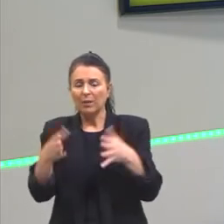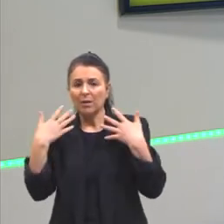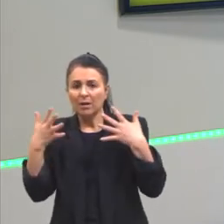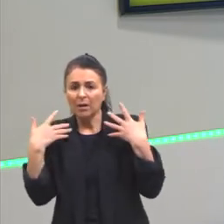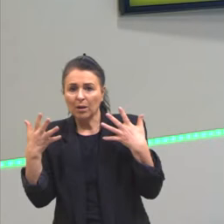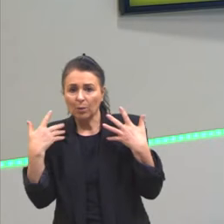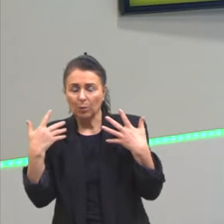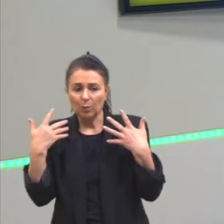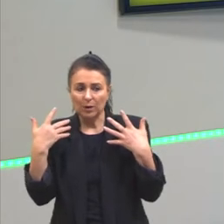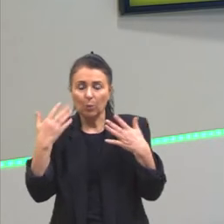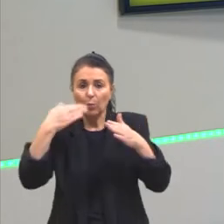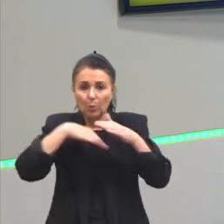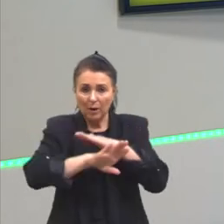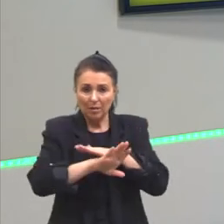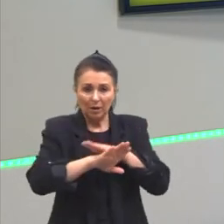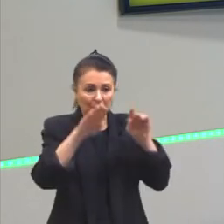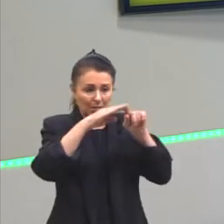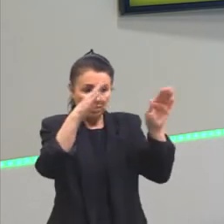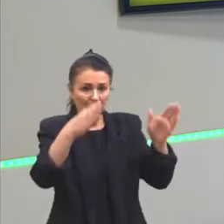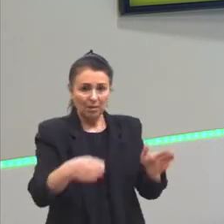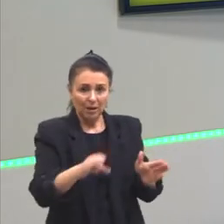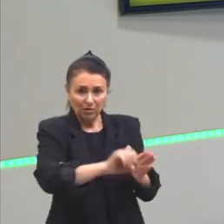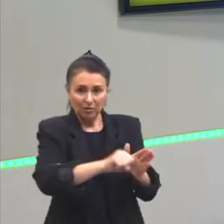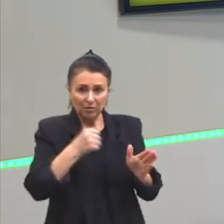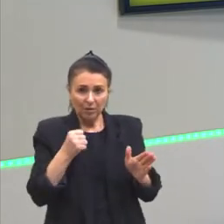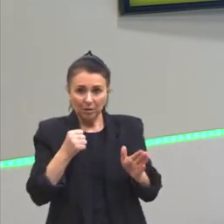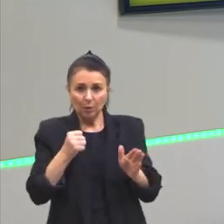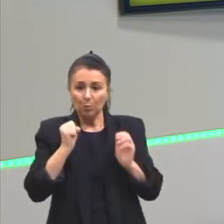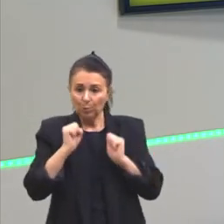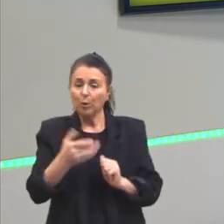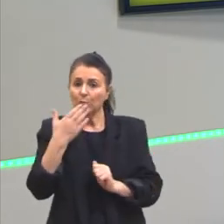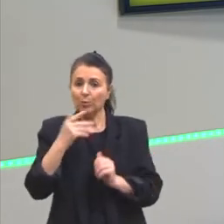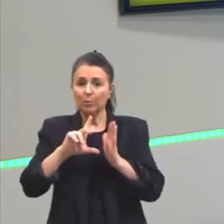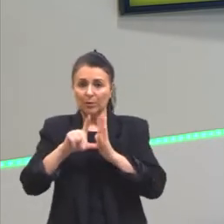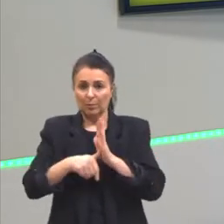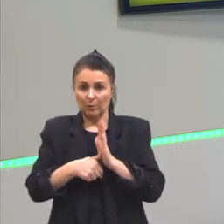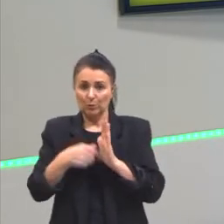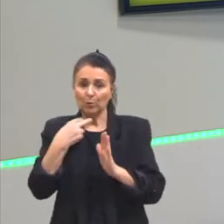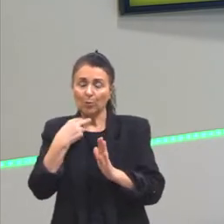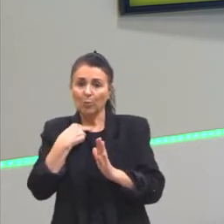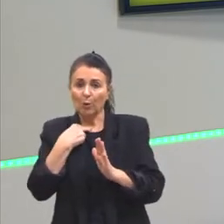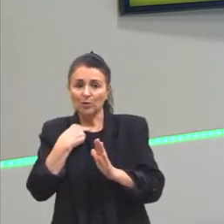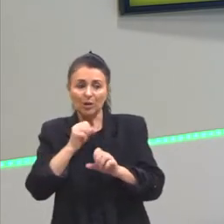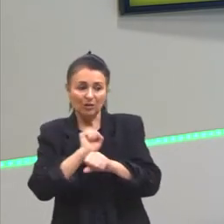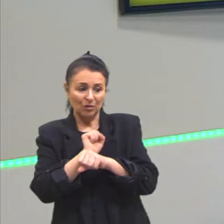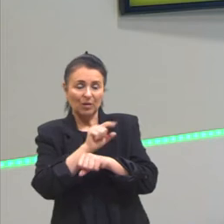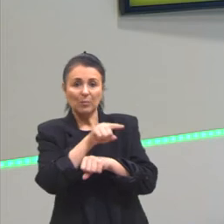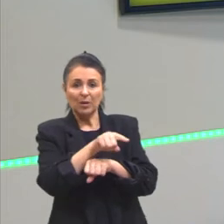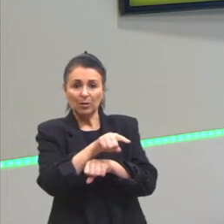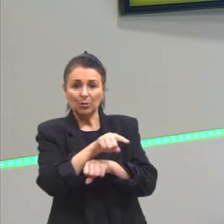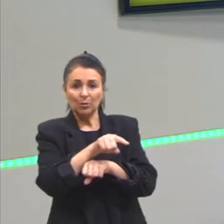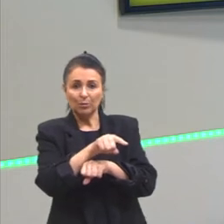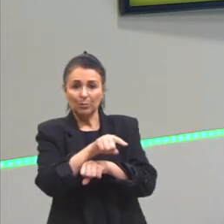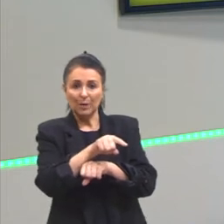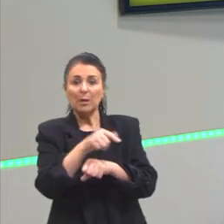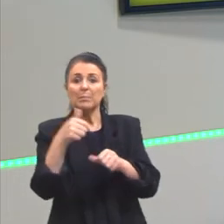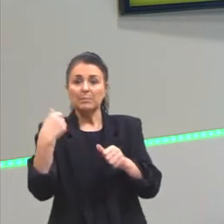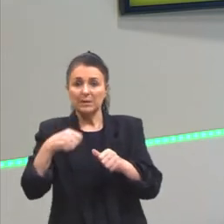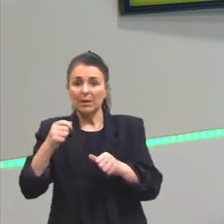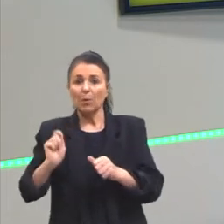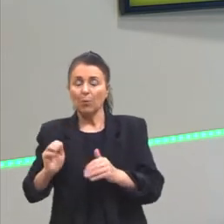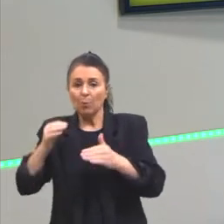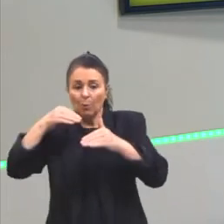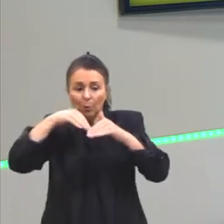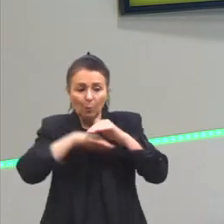feita na geladeira, eu consigo consumir ela depois de algumas horas. Porque essa mudança de temperatura, da temperatura